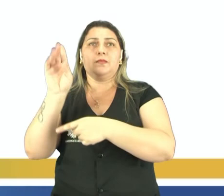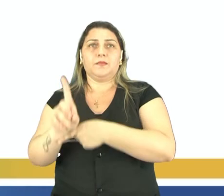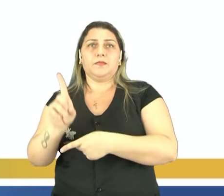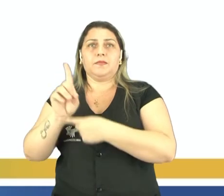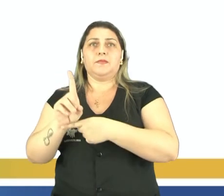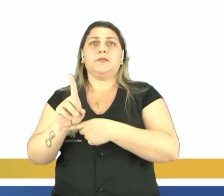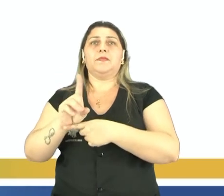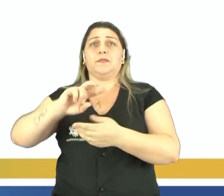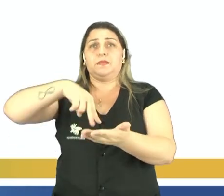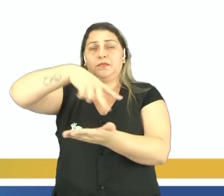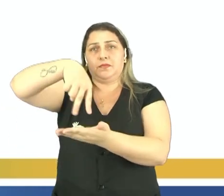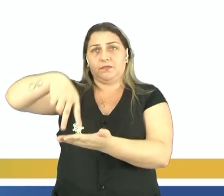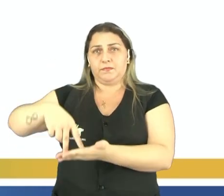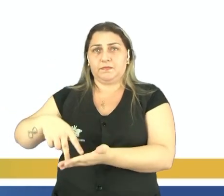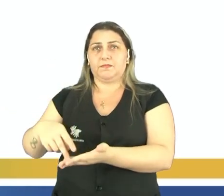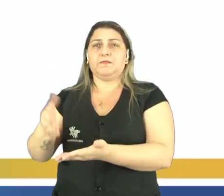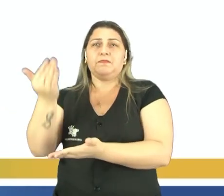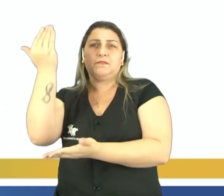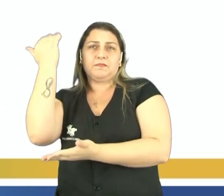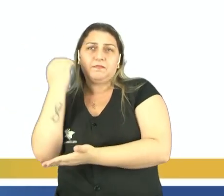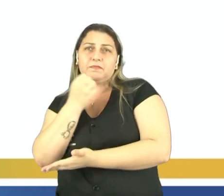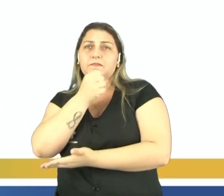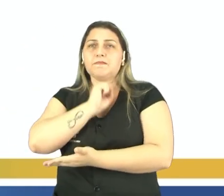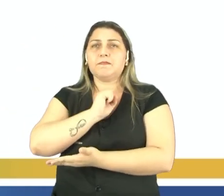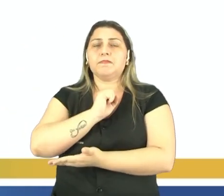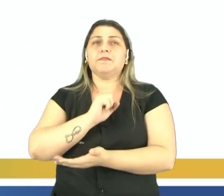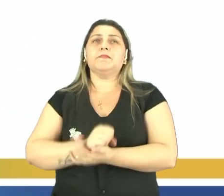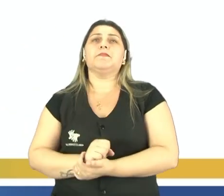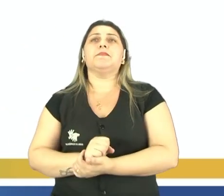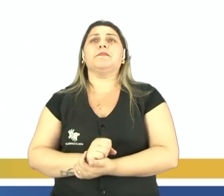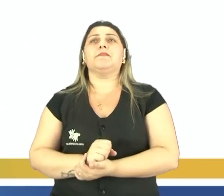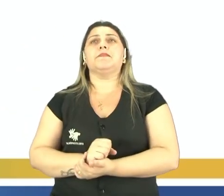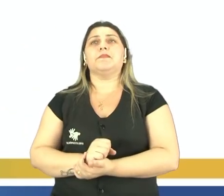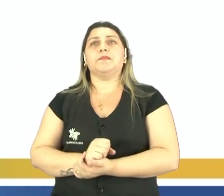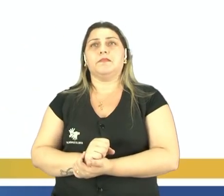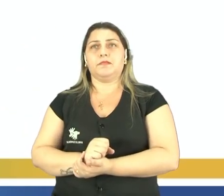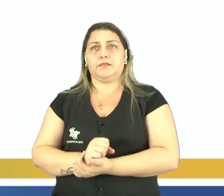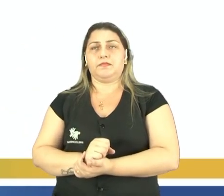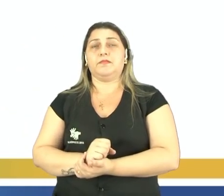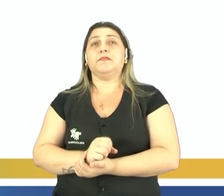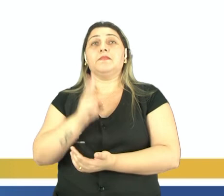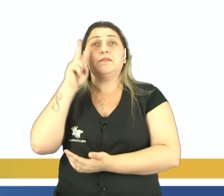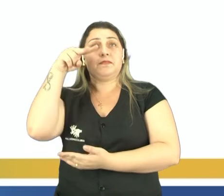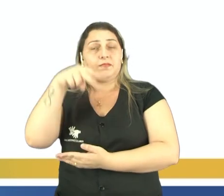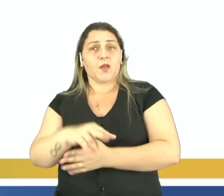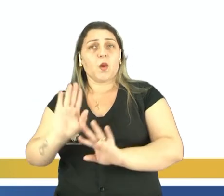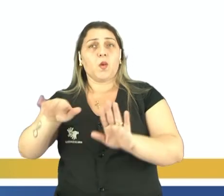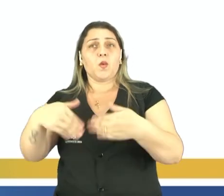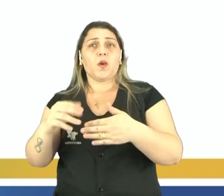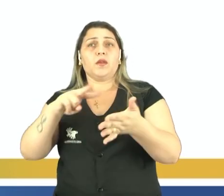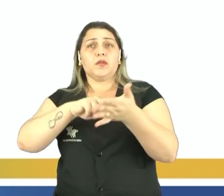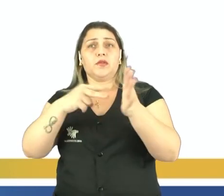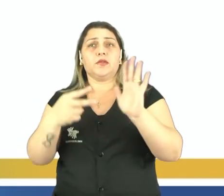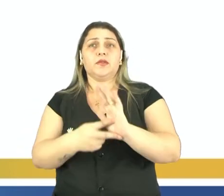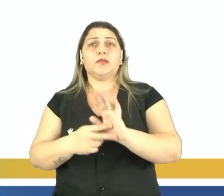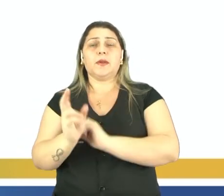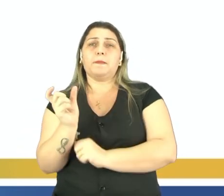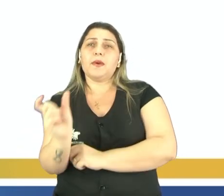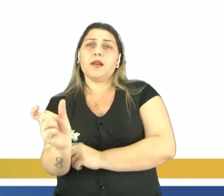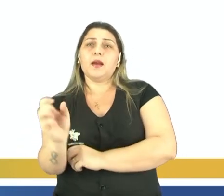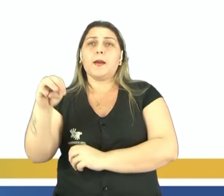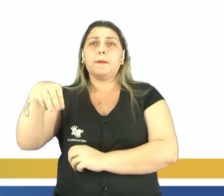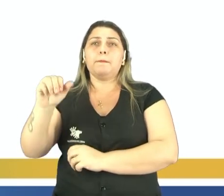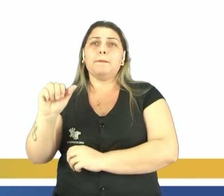e letra D, um tipo de dança muito antiga. Então, pessoal, de acordo com o que a gente viu, qual o significado da palavra macumba, né?